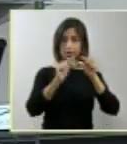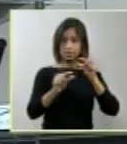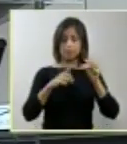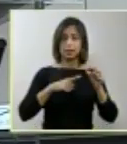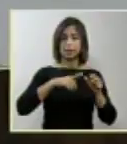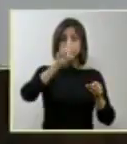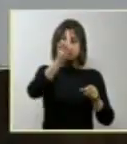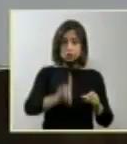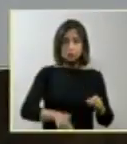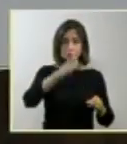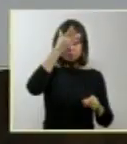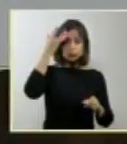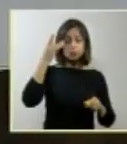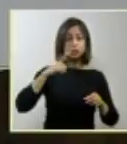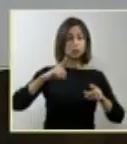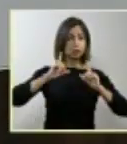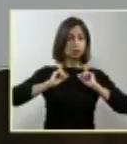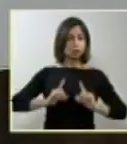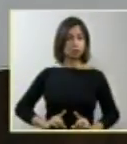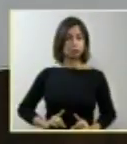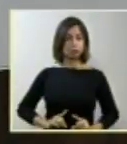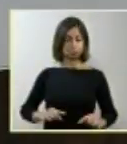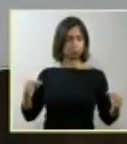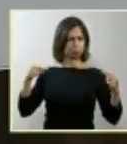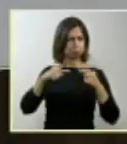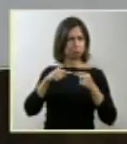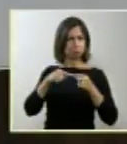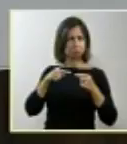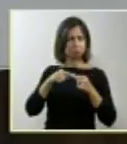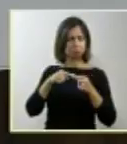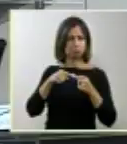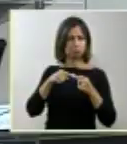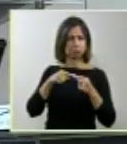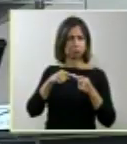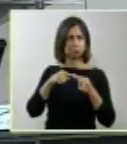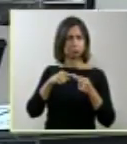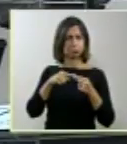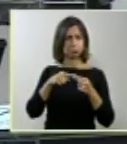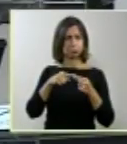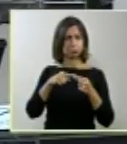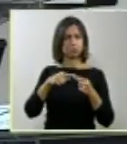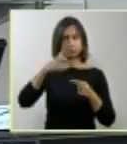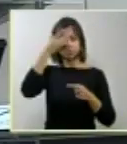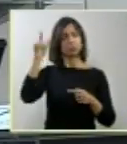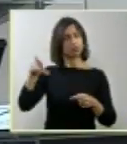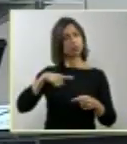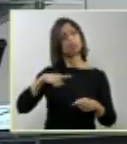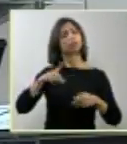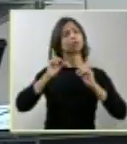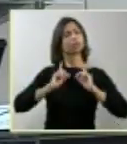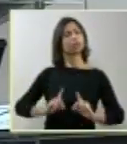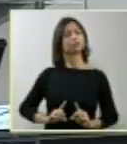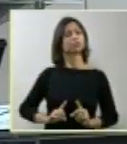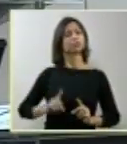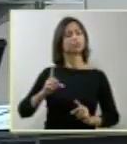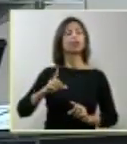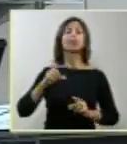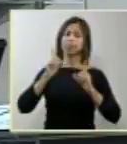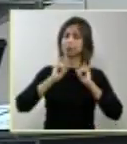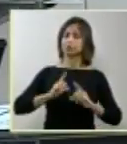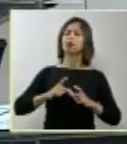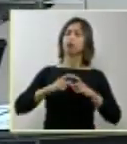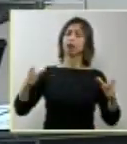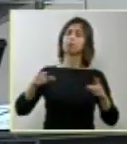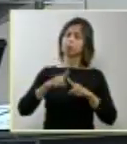Direitos das Pessoas com Deficiência, que tem tudo a ver com o caso. Nós estamos tratando de um caso de uma pessoa com deficiência, que é um anencefo. Uma deficiência grave,